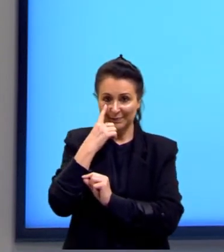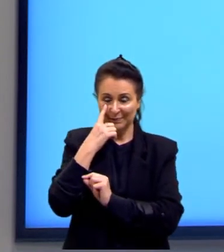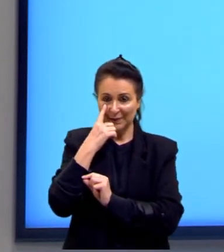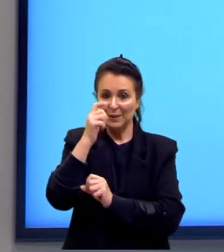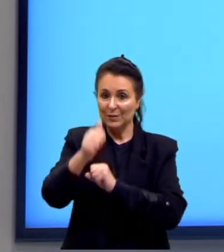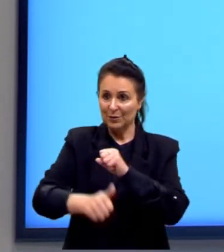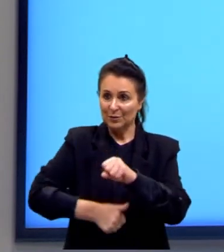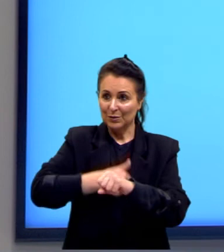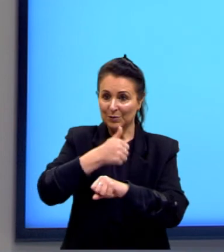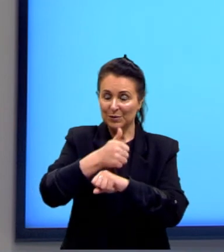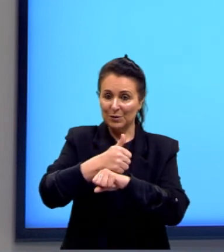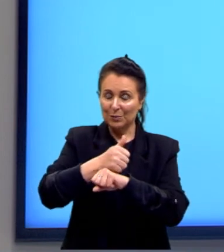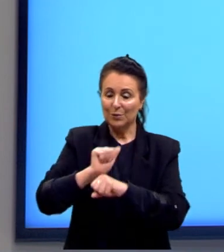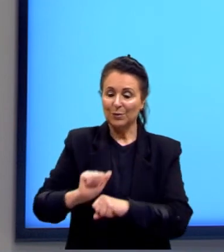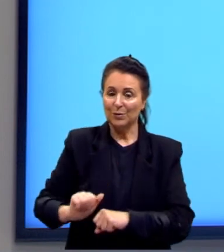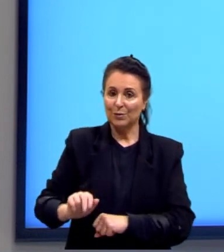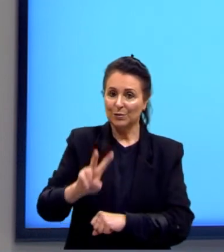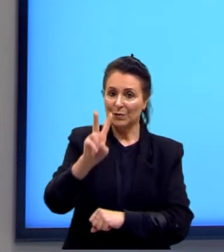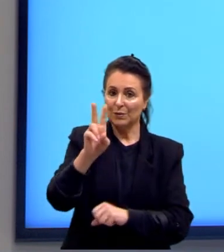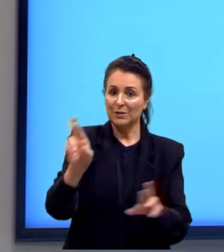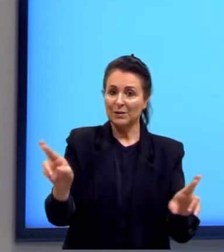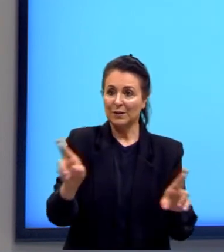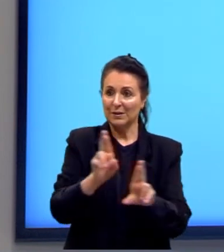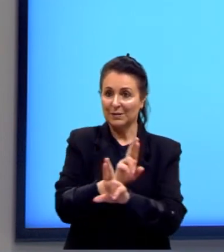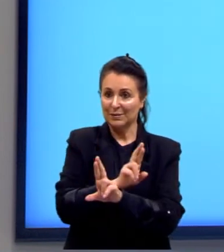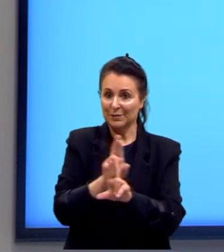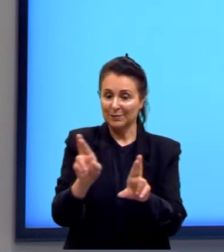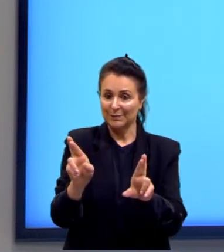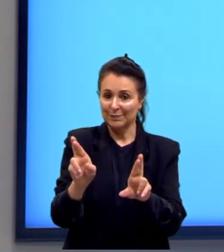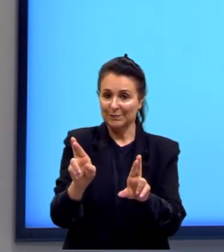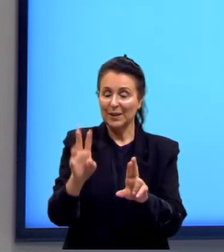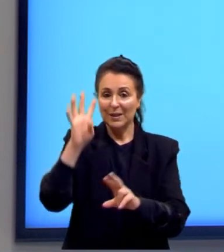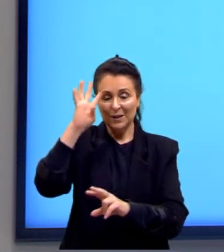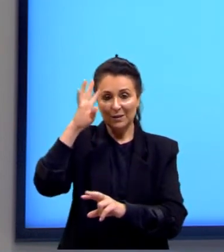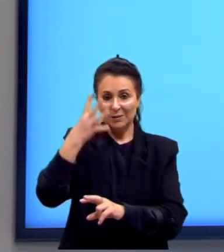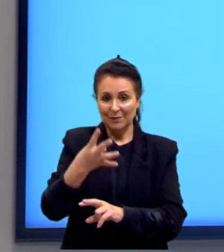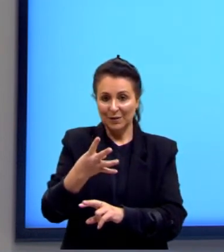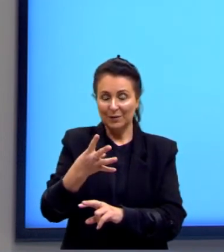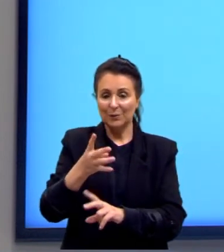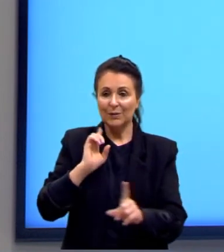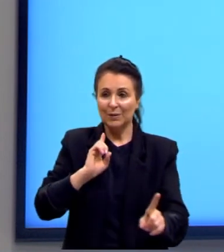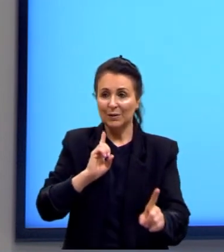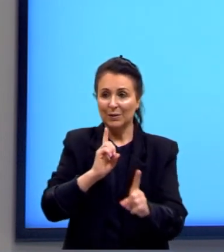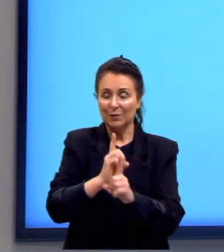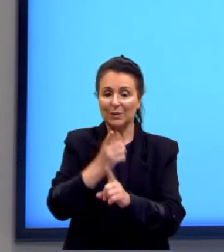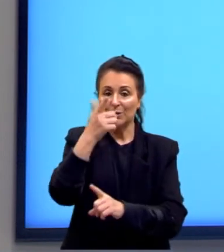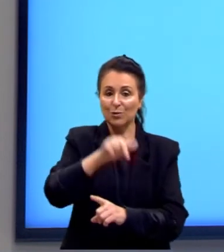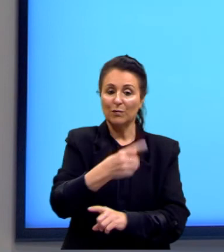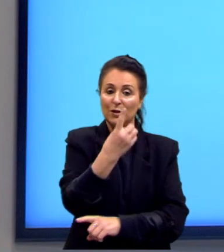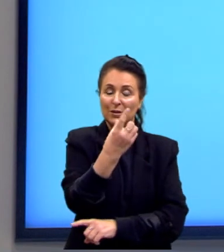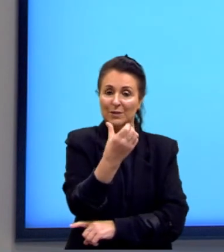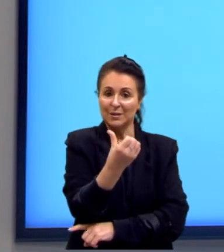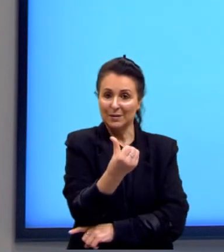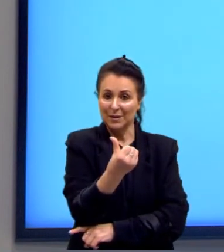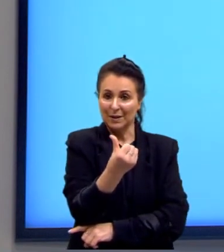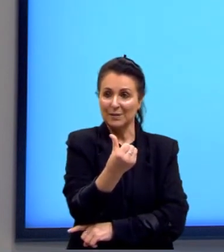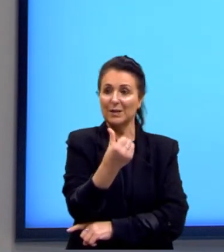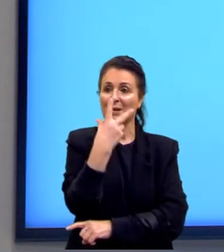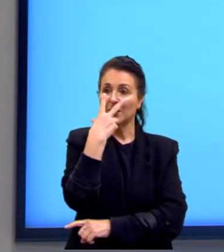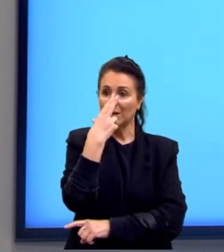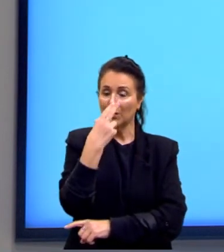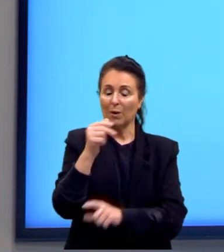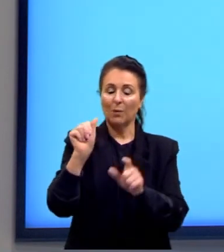substituindo os valores na relação e resolvendo, nós chegaríamos de novo em 16 igual